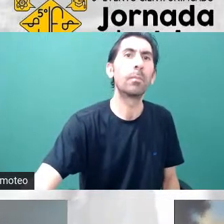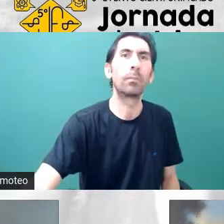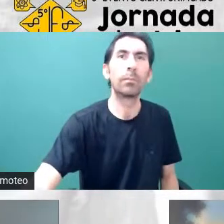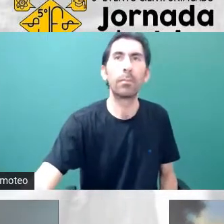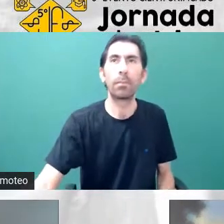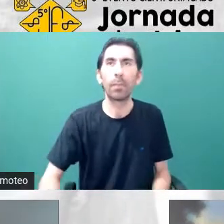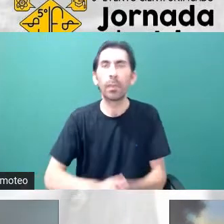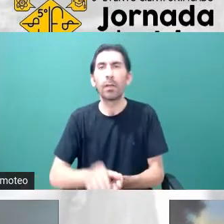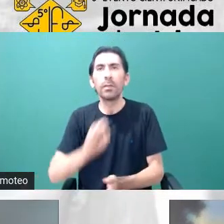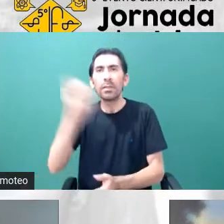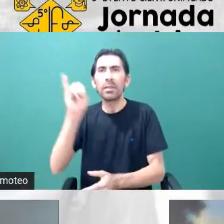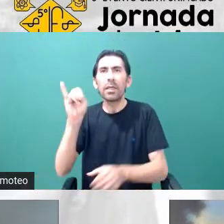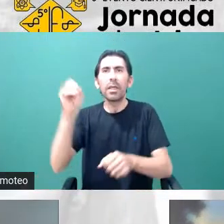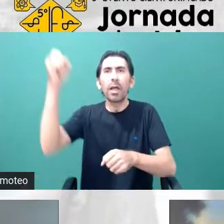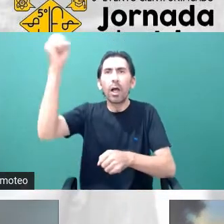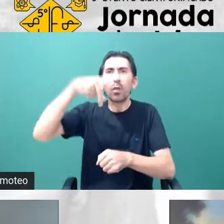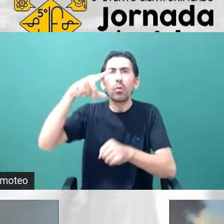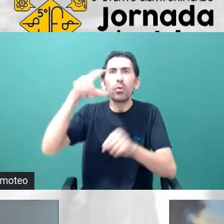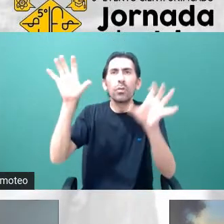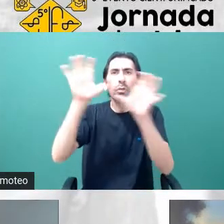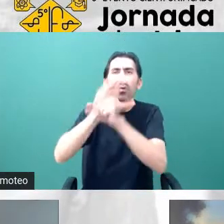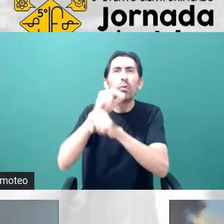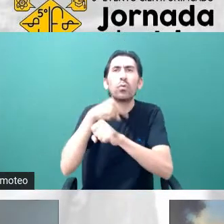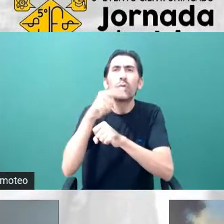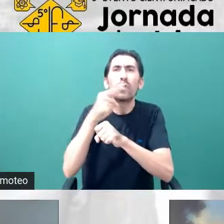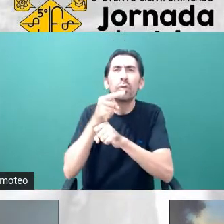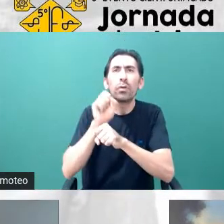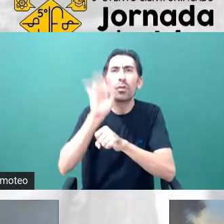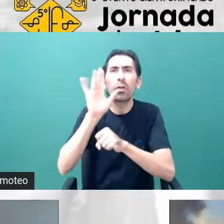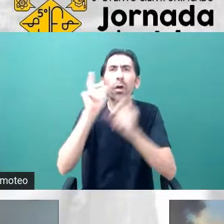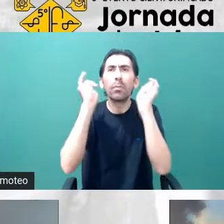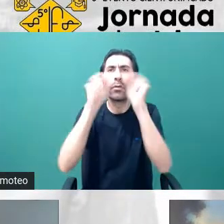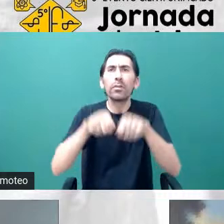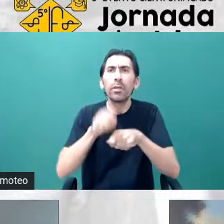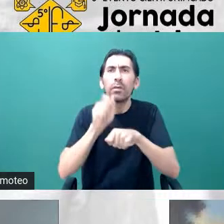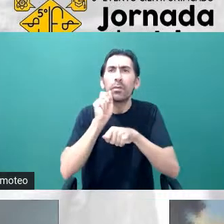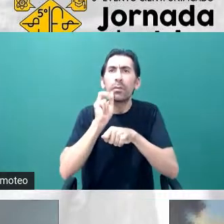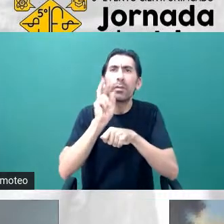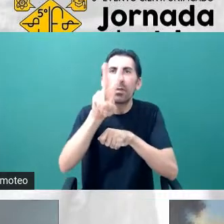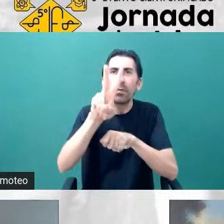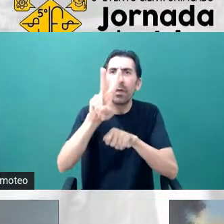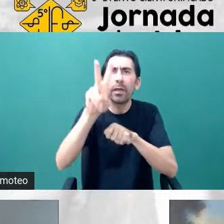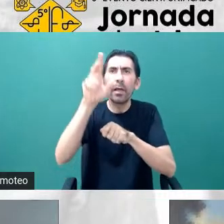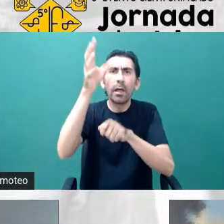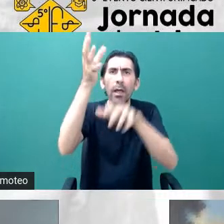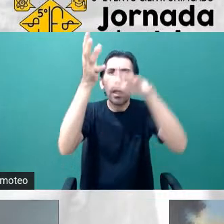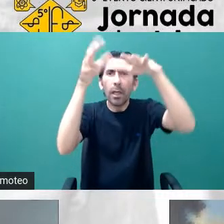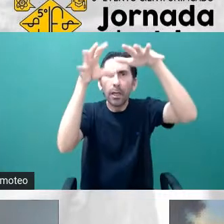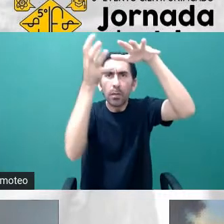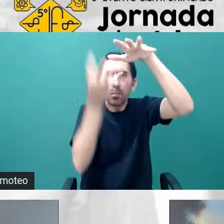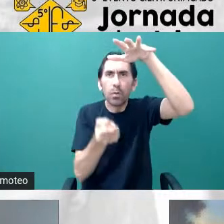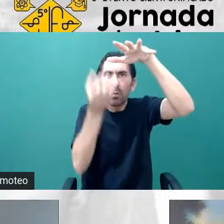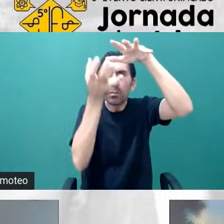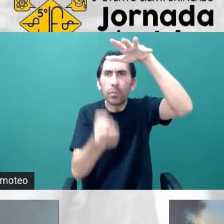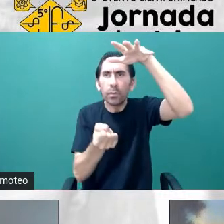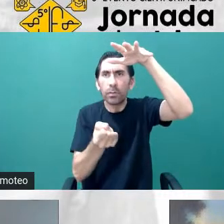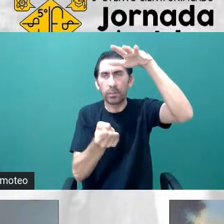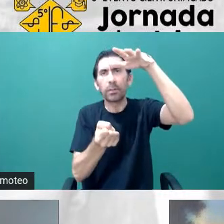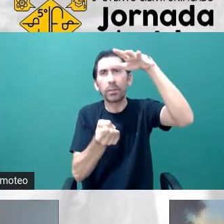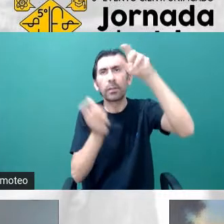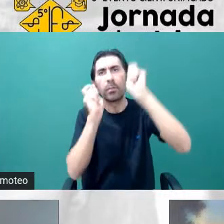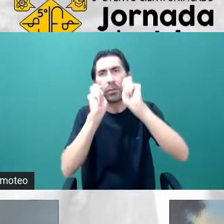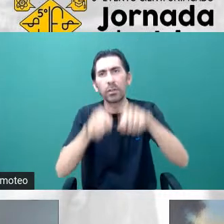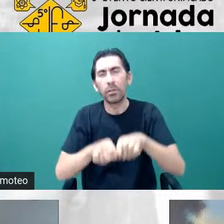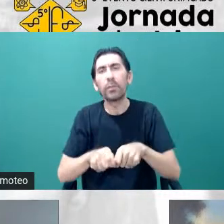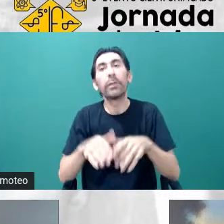invisível. Você só captura a matéria escura através do efeito gravitacional que ela tem. Muito